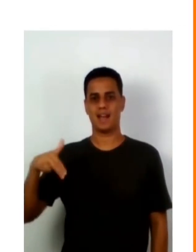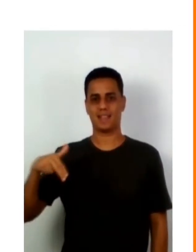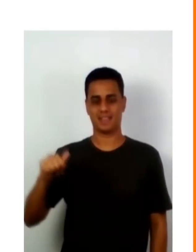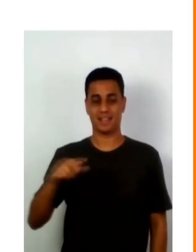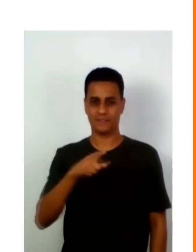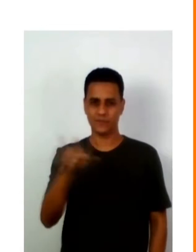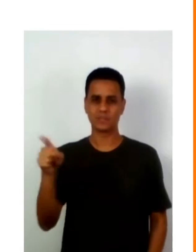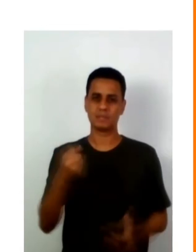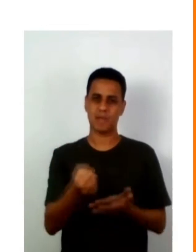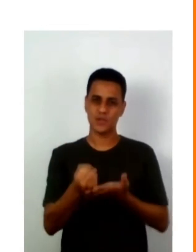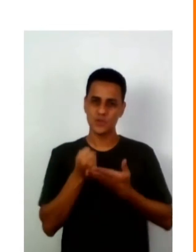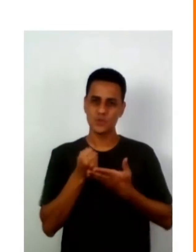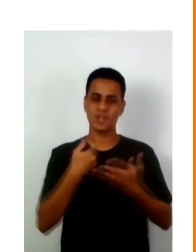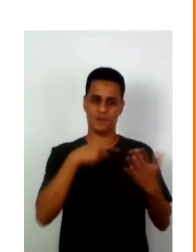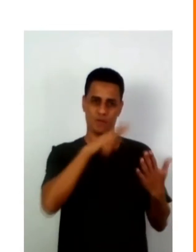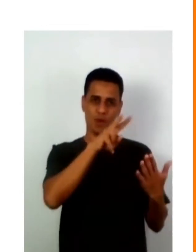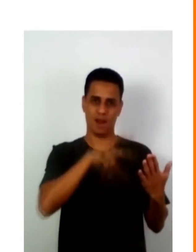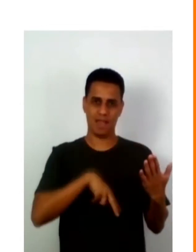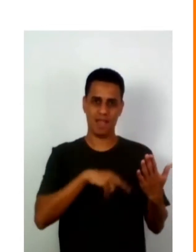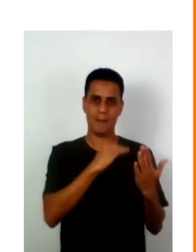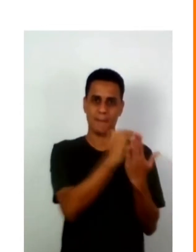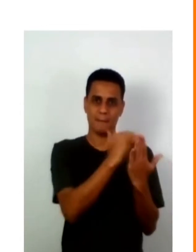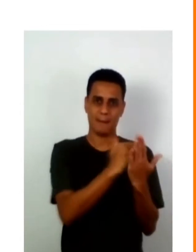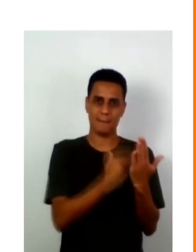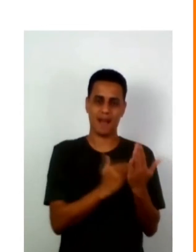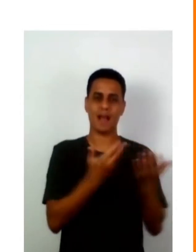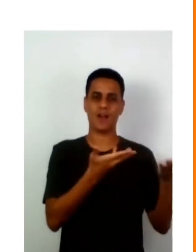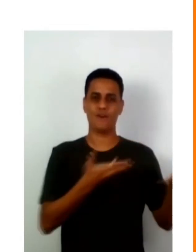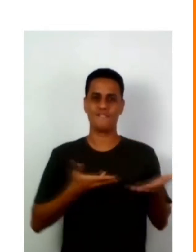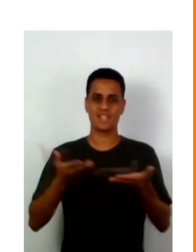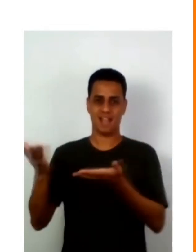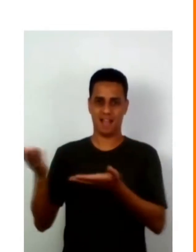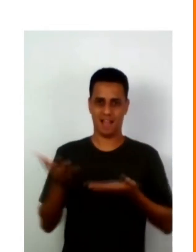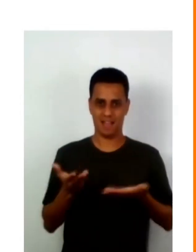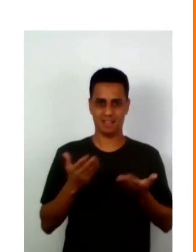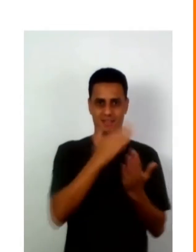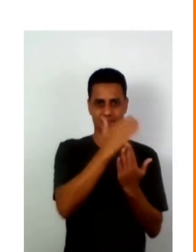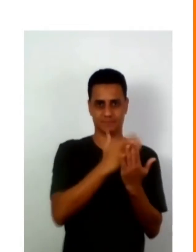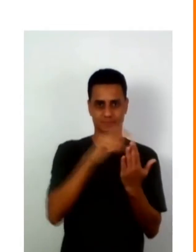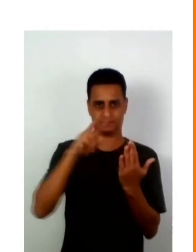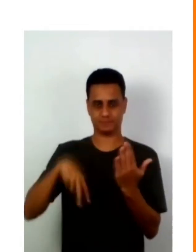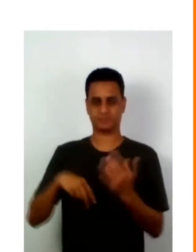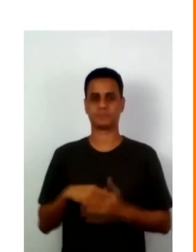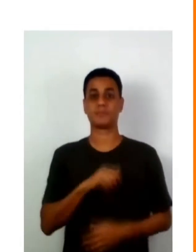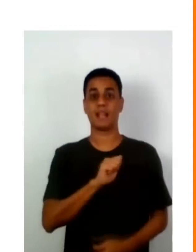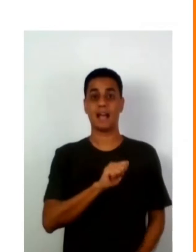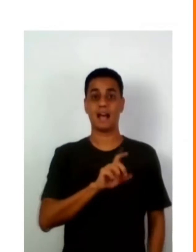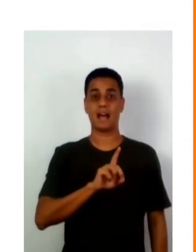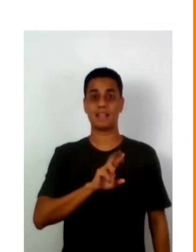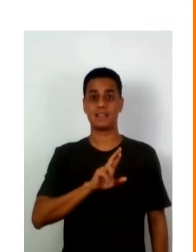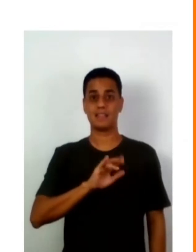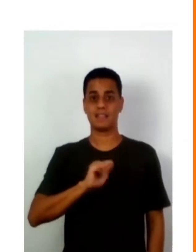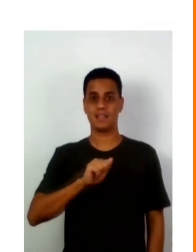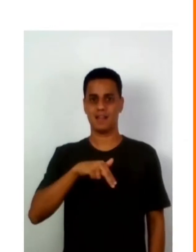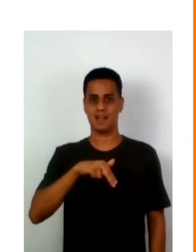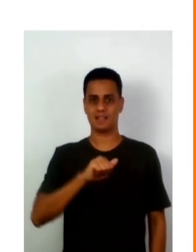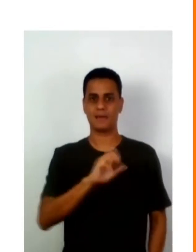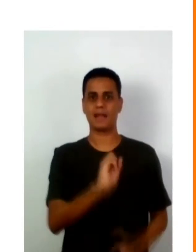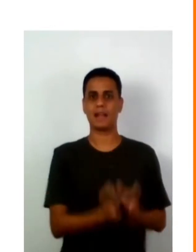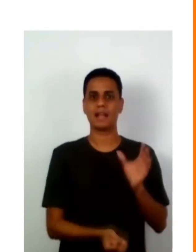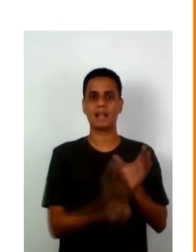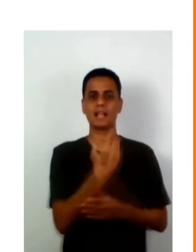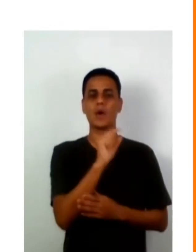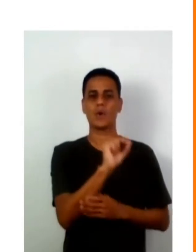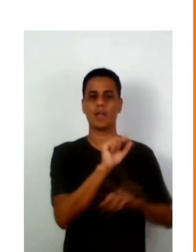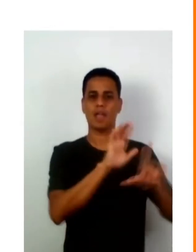a biografia das nossas convidadas. A Adriana Barbosa é criadora da plataforma Feira Preta,